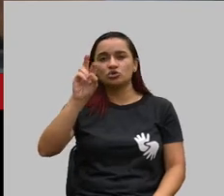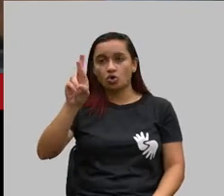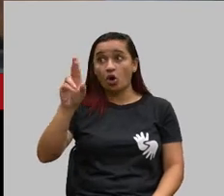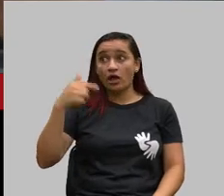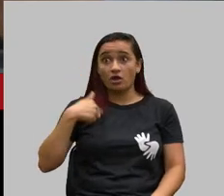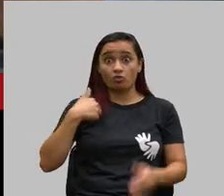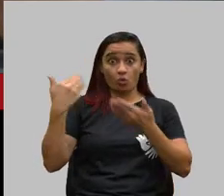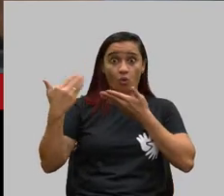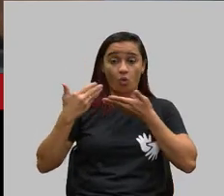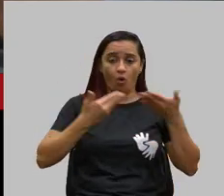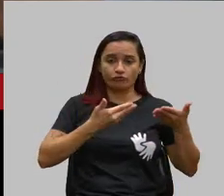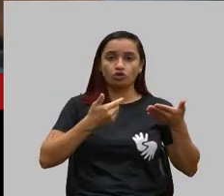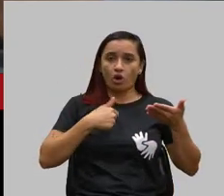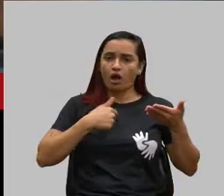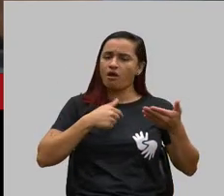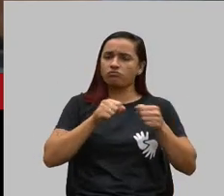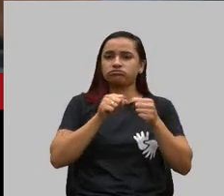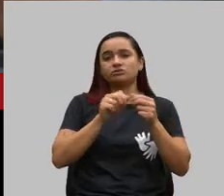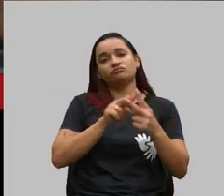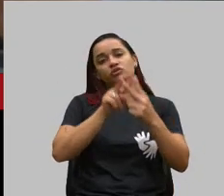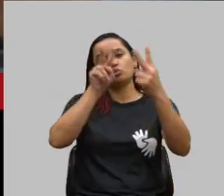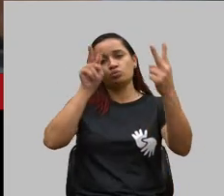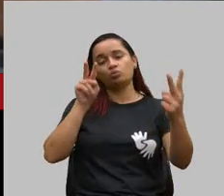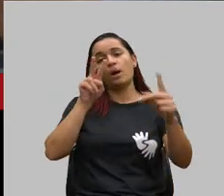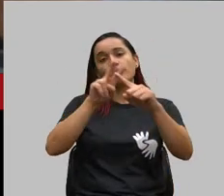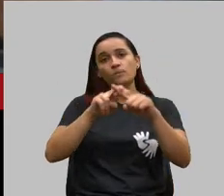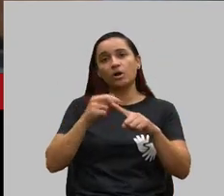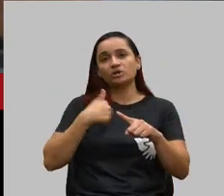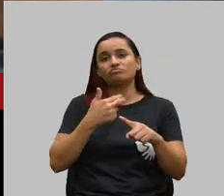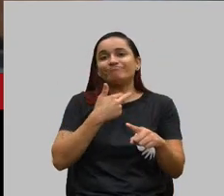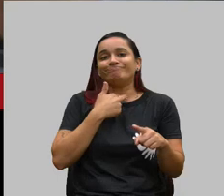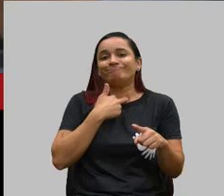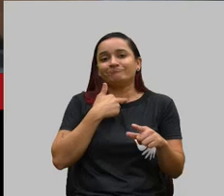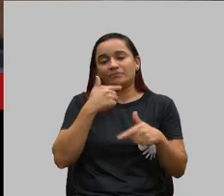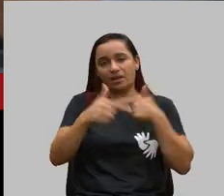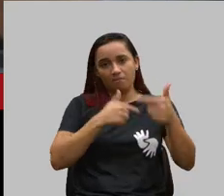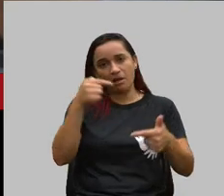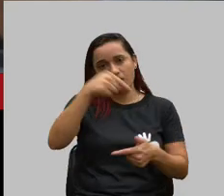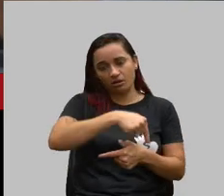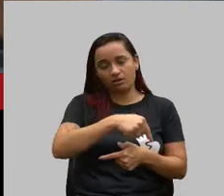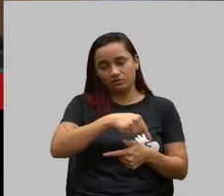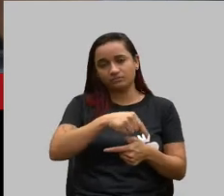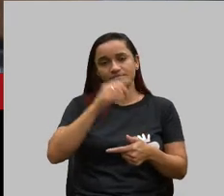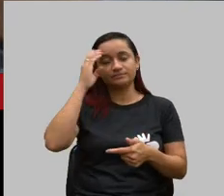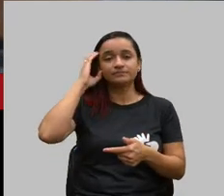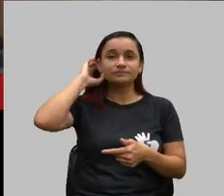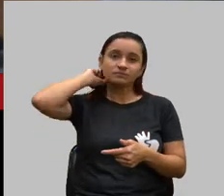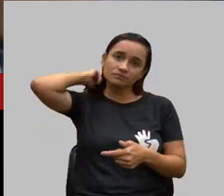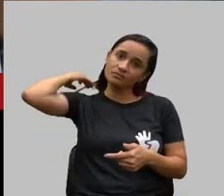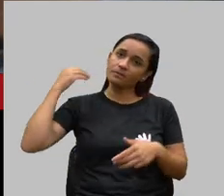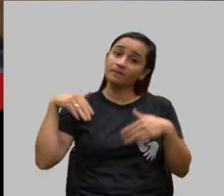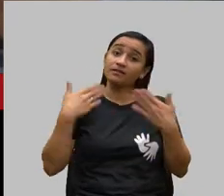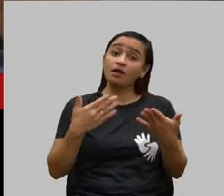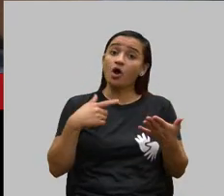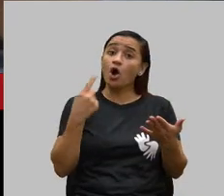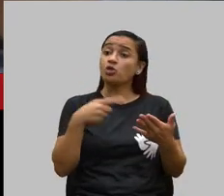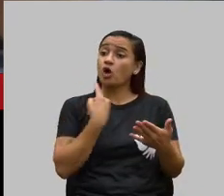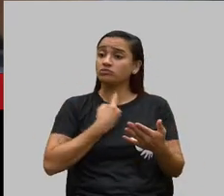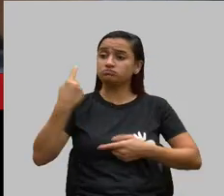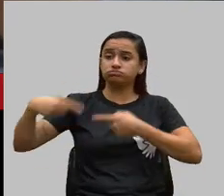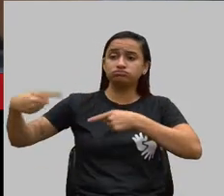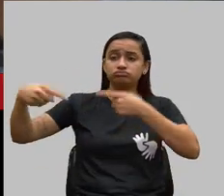online, porque eu estava no Colégio Tiradentes, e nós debatemos exatamente essa questão